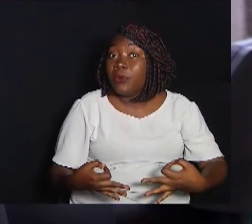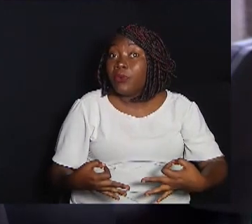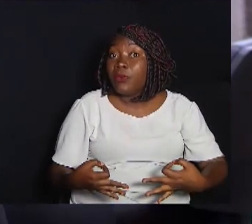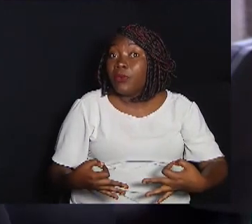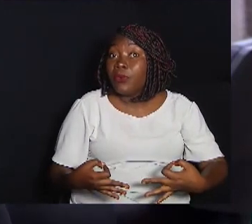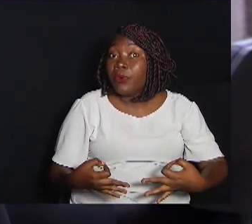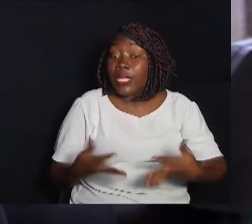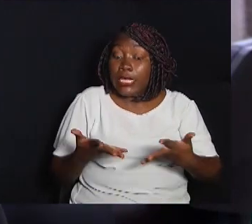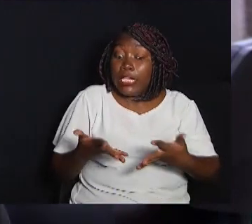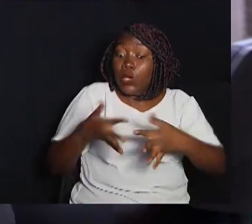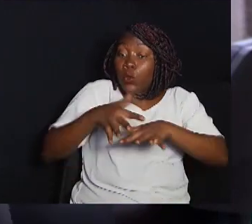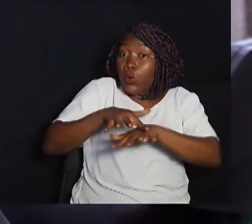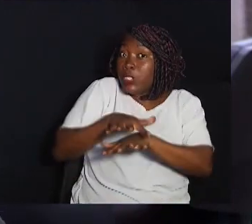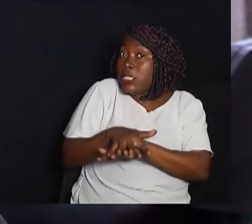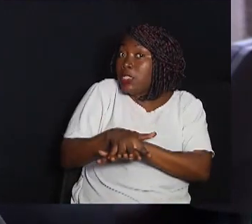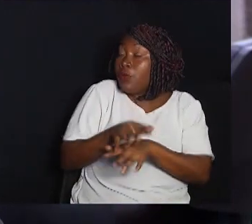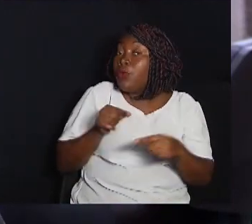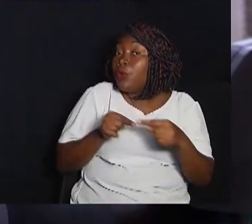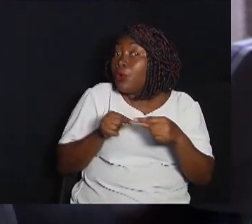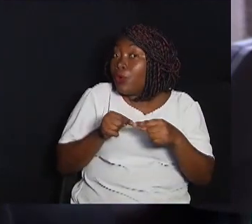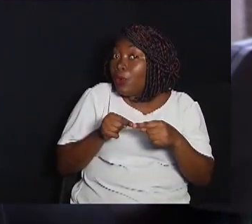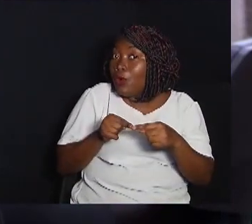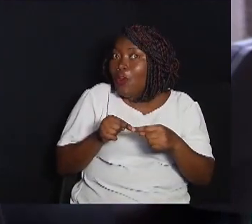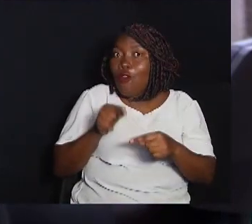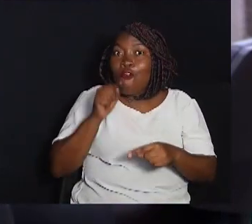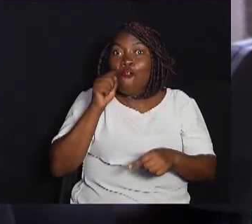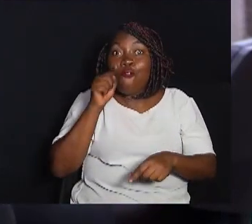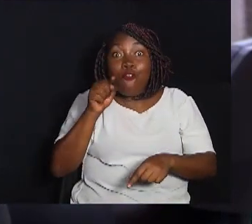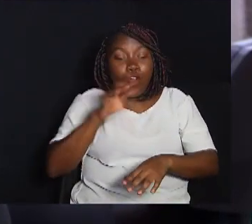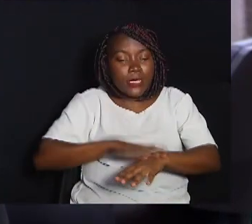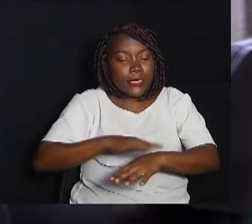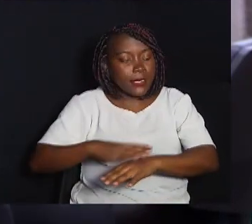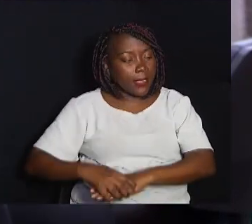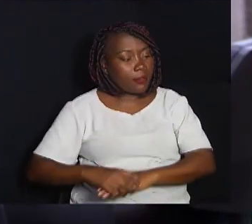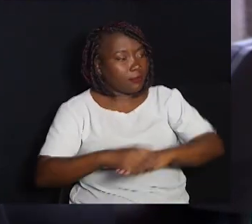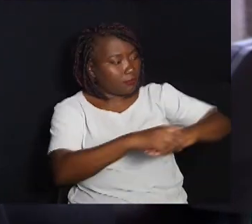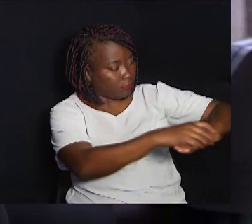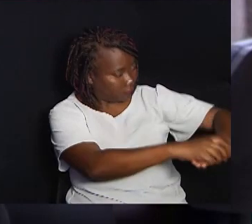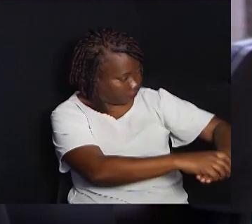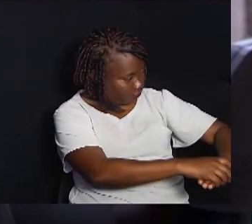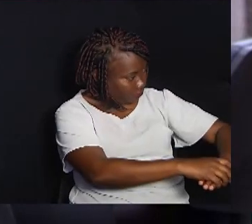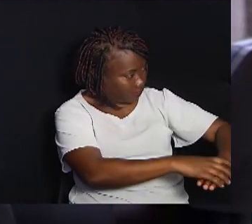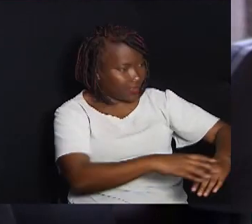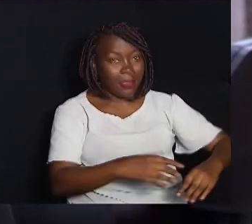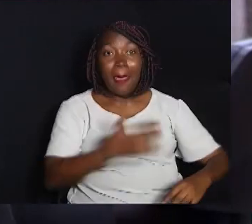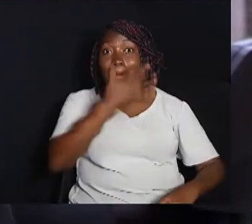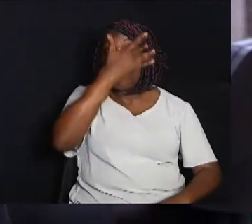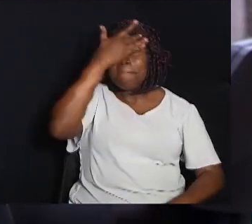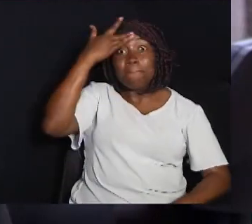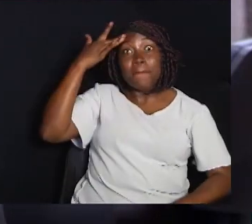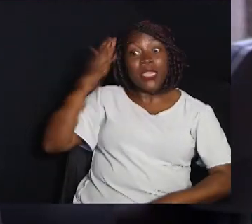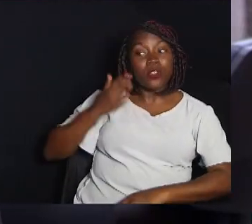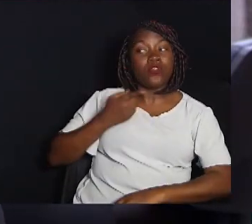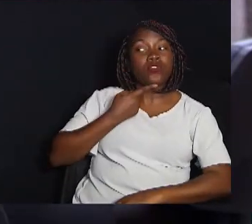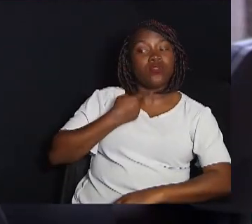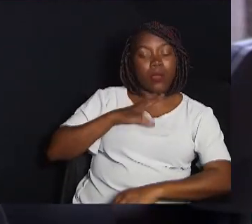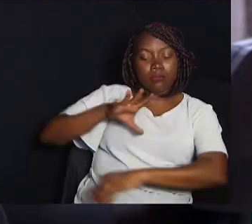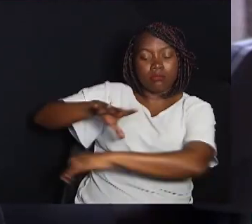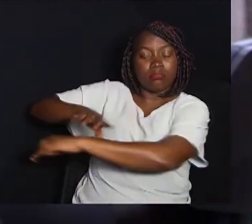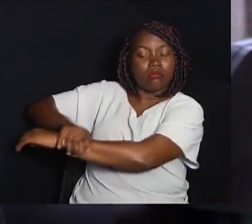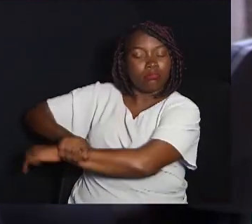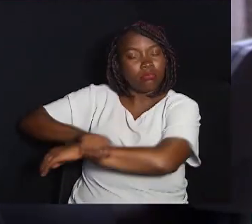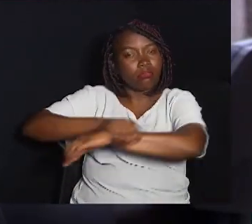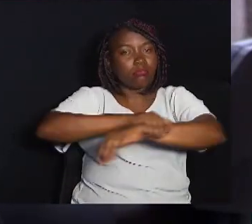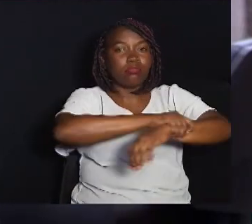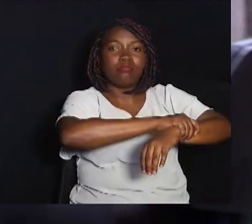inclusivo é você oferecer o braço para que essa pessoa segure e você sirva Então como um guia dessa